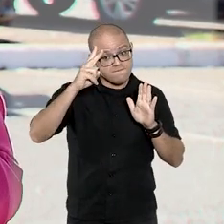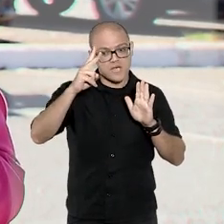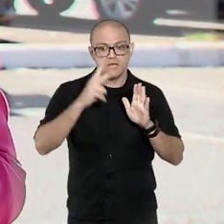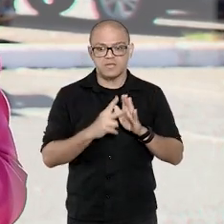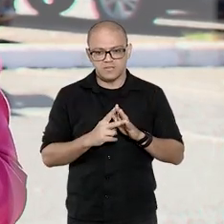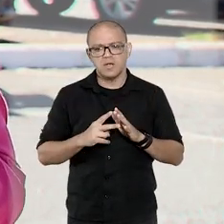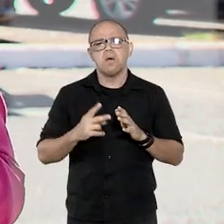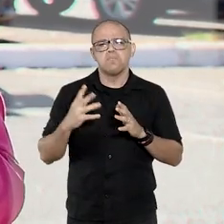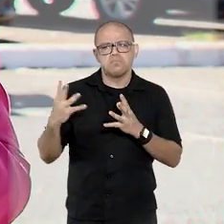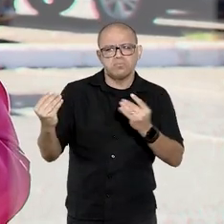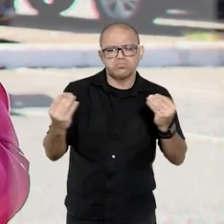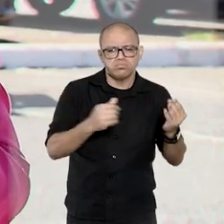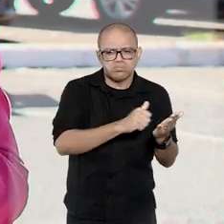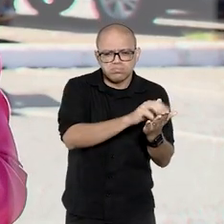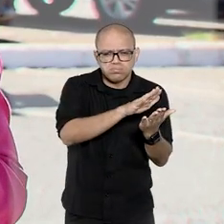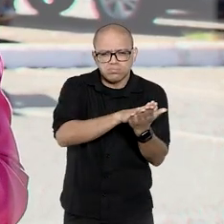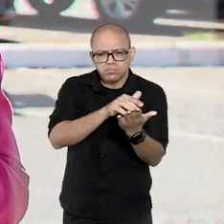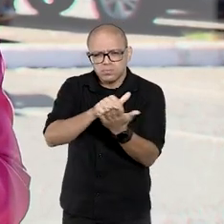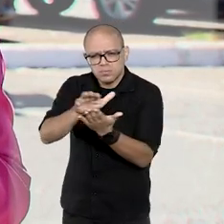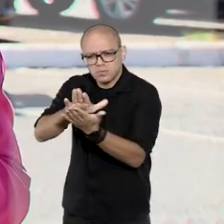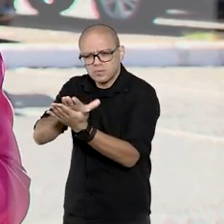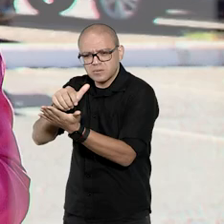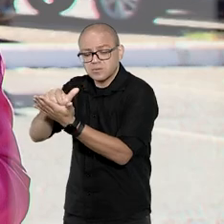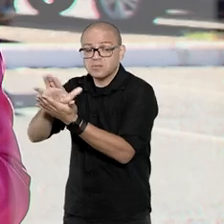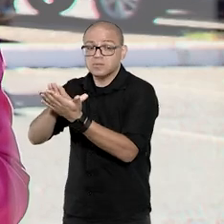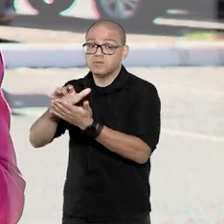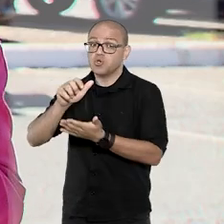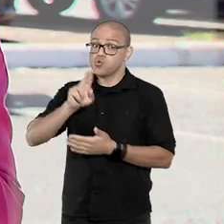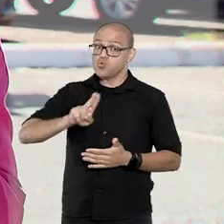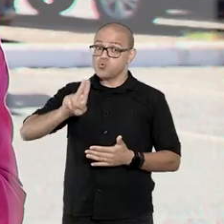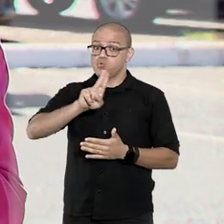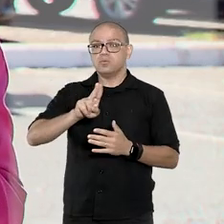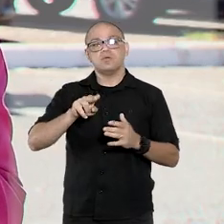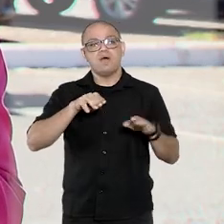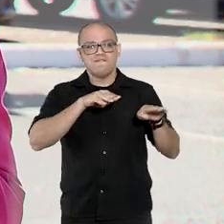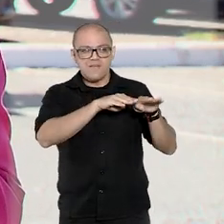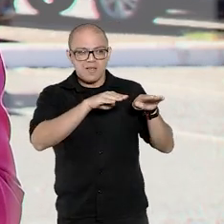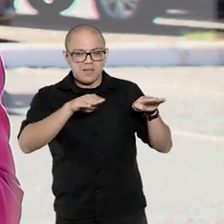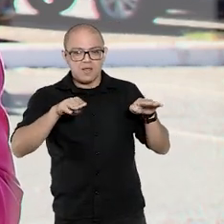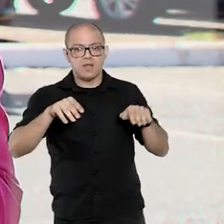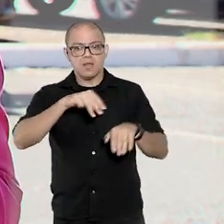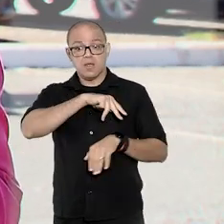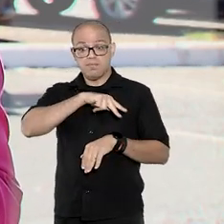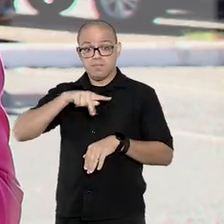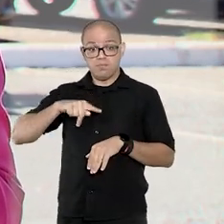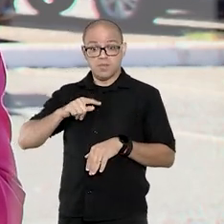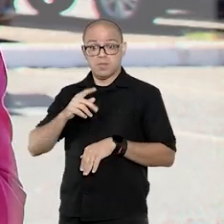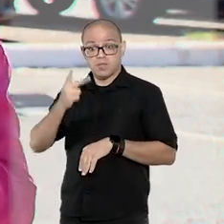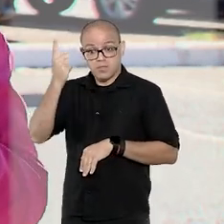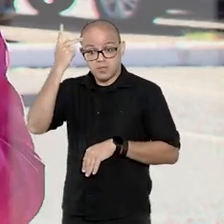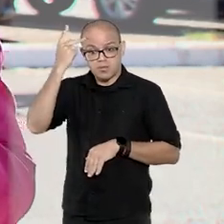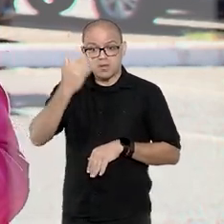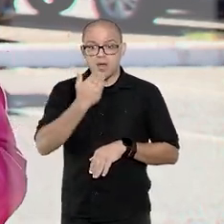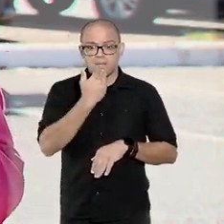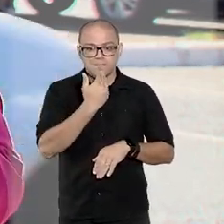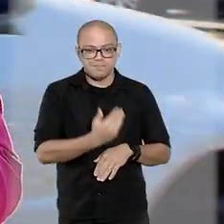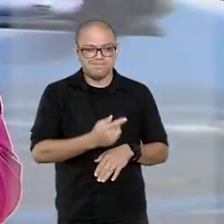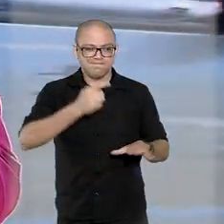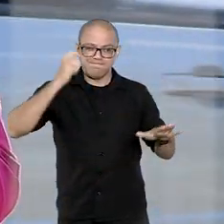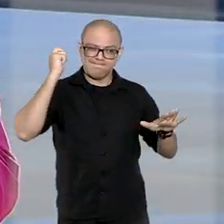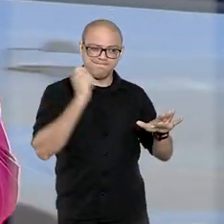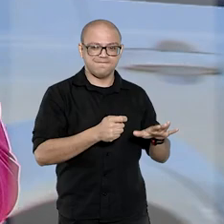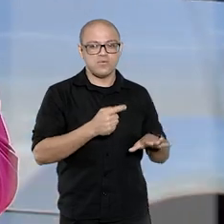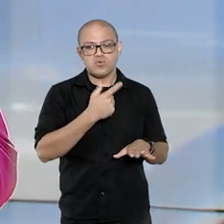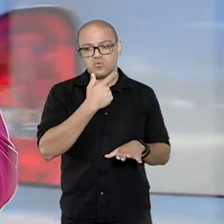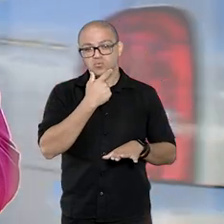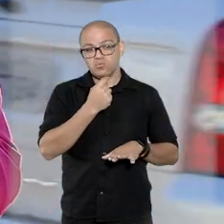número de autuações pelo uso indevido das vagas reservadas levou o Ministério Público de São Paulo a pedir a condenação de um